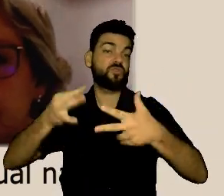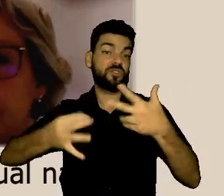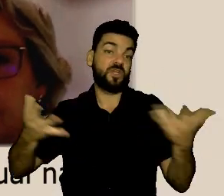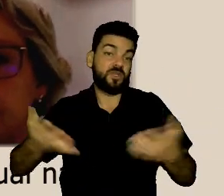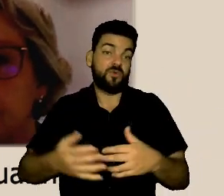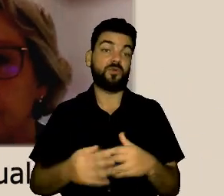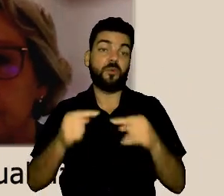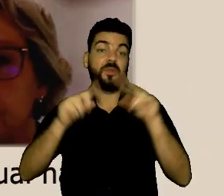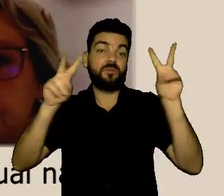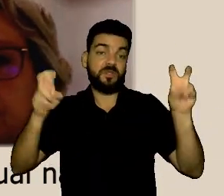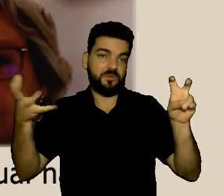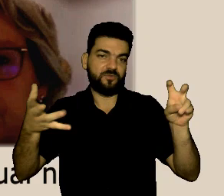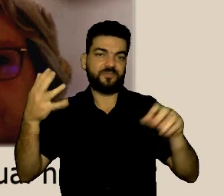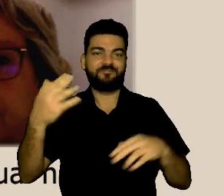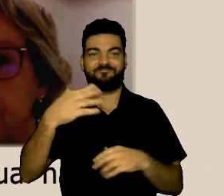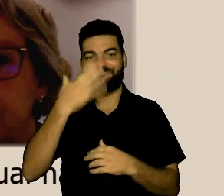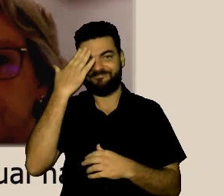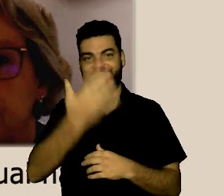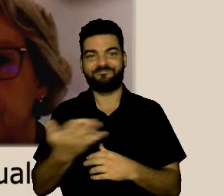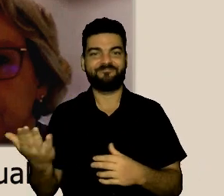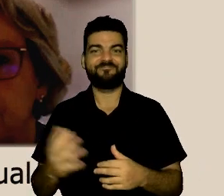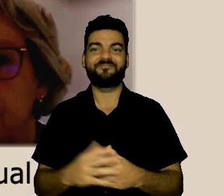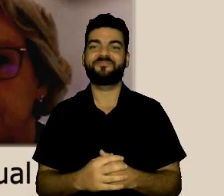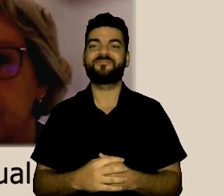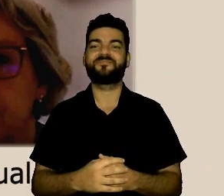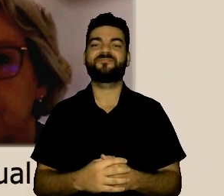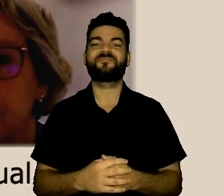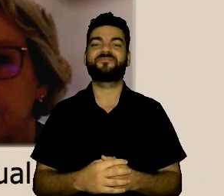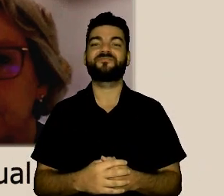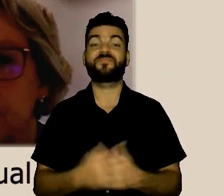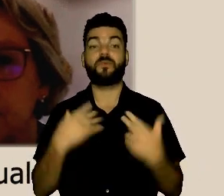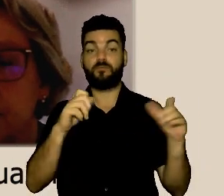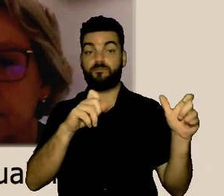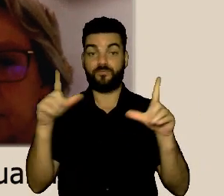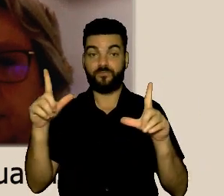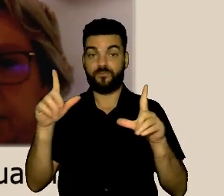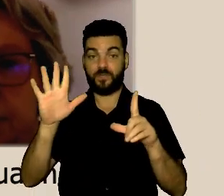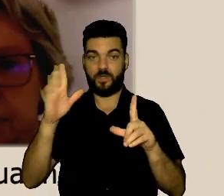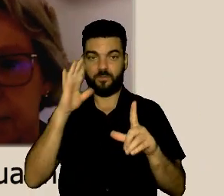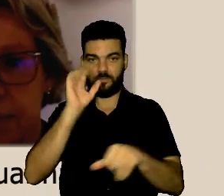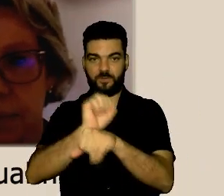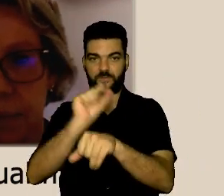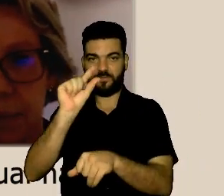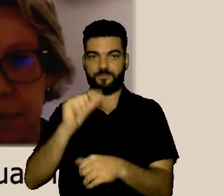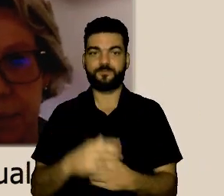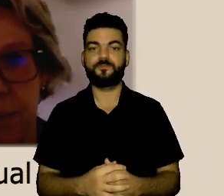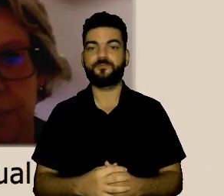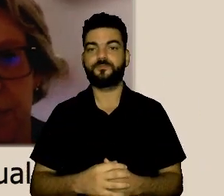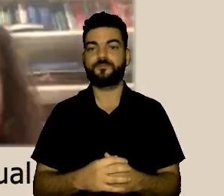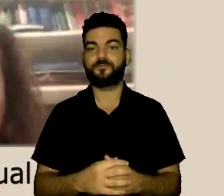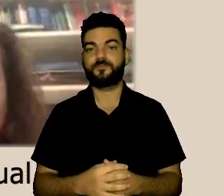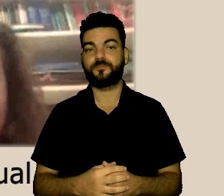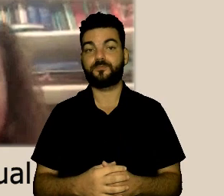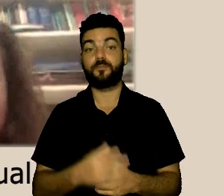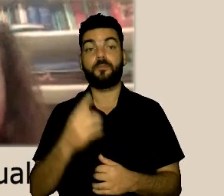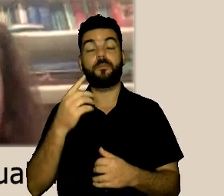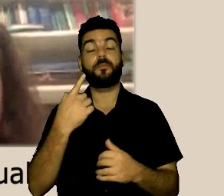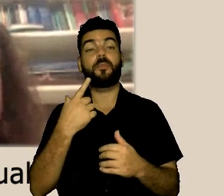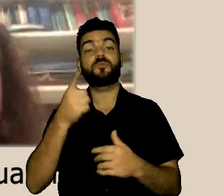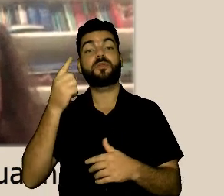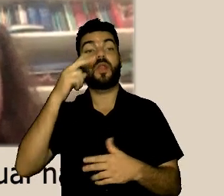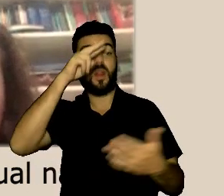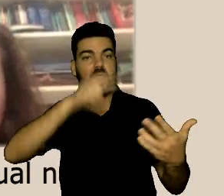compartilhar minha tela para que possamos, então, iniciar. Bem,